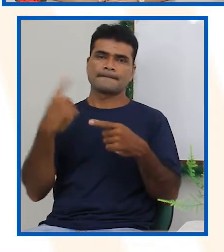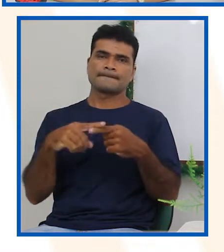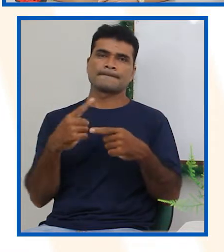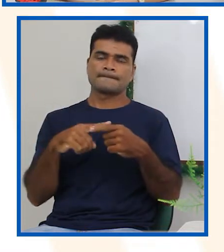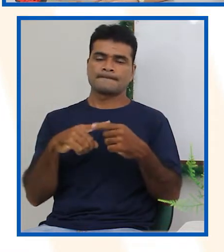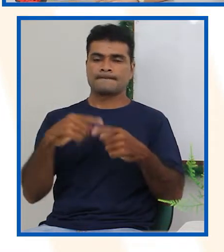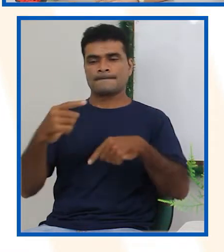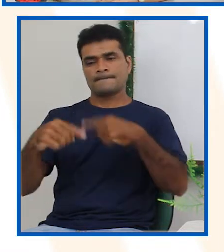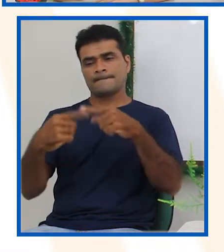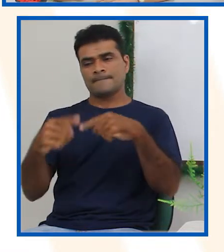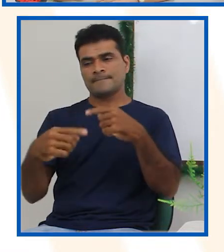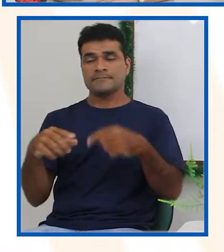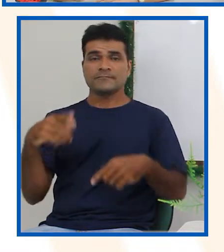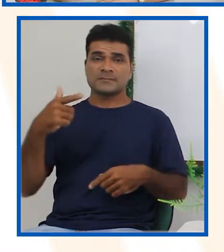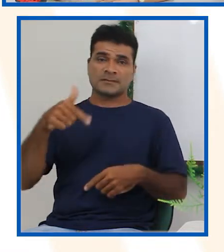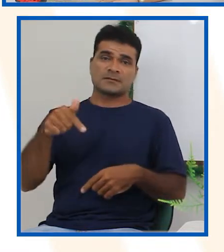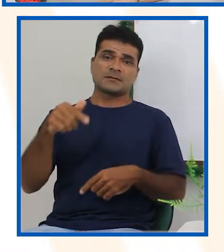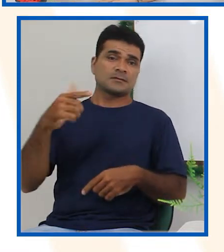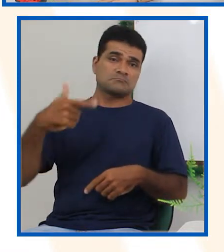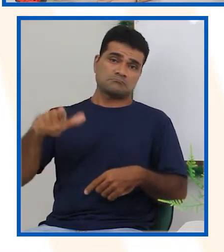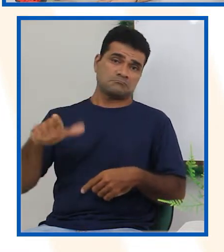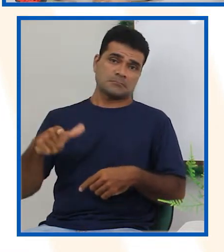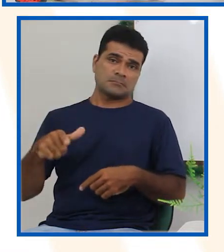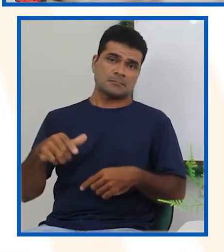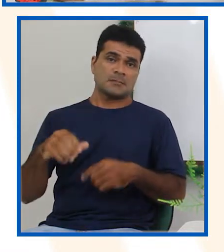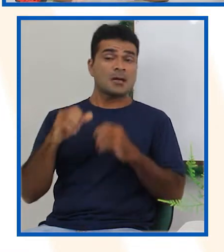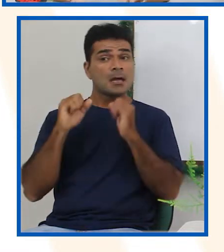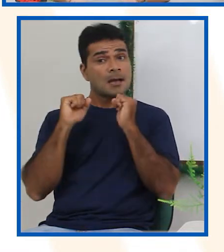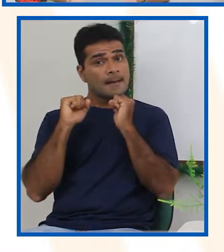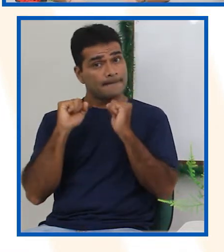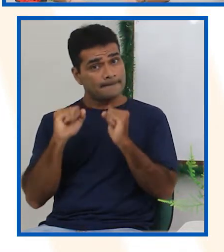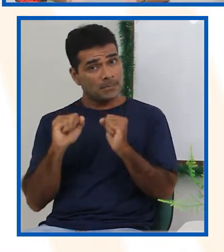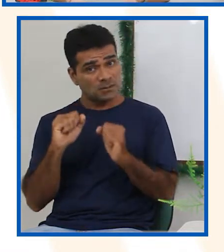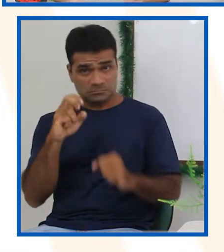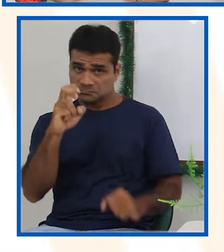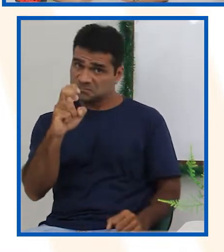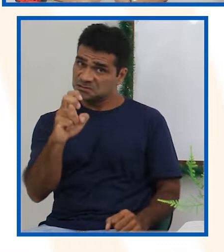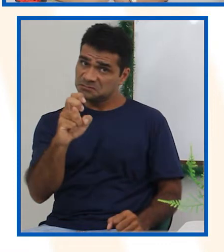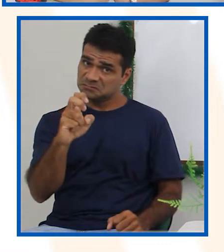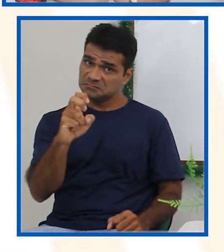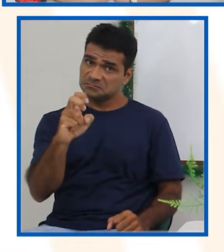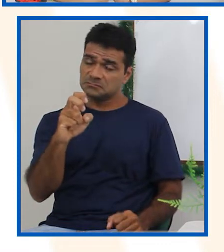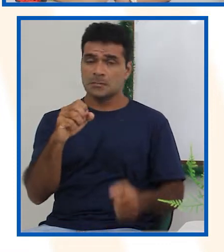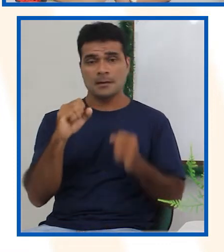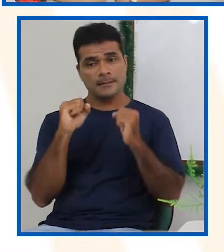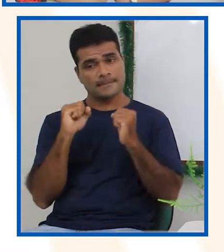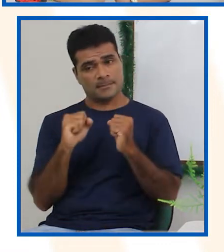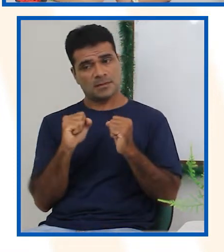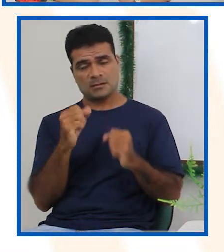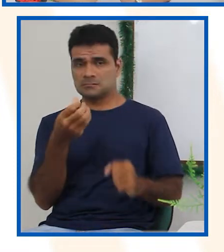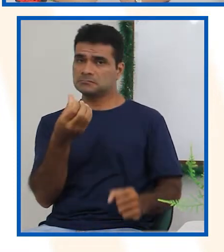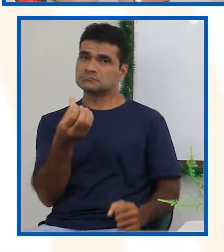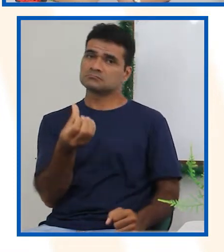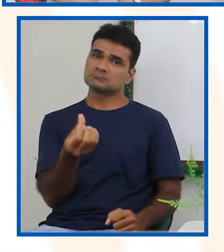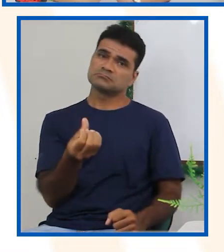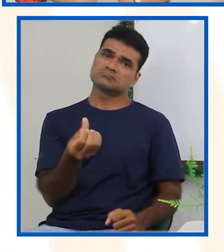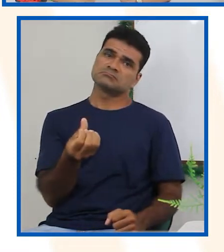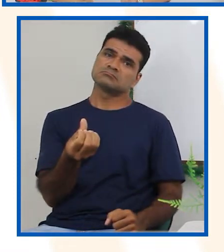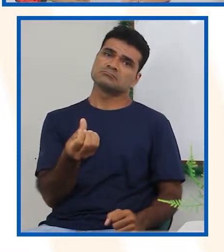Eu posso dizer que vai cair no número 5, e pode ser que sim, e pode ser que não. Então, eu tenho uma